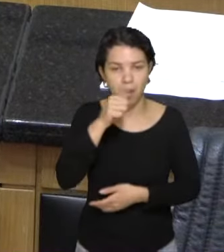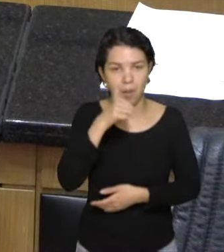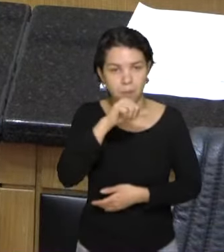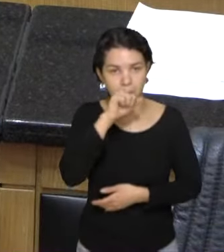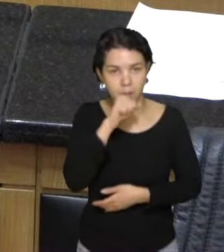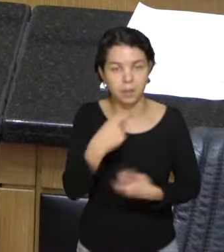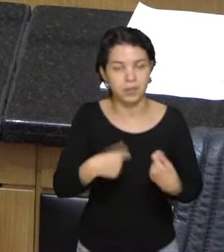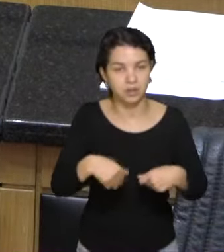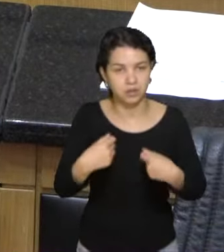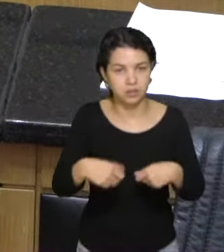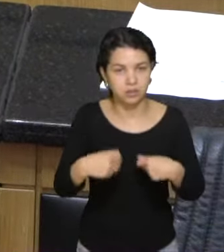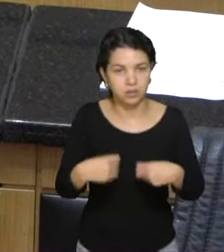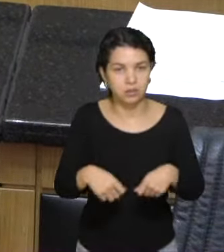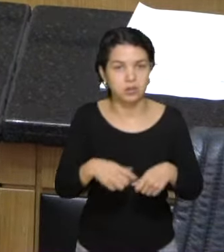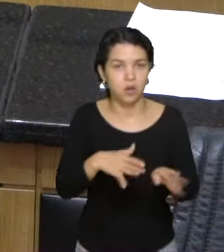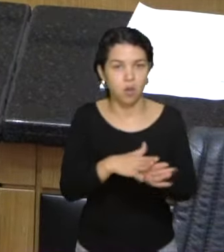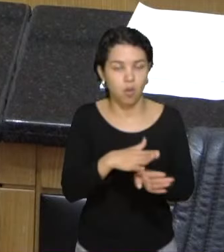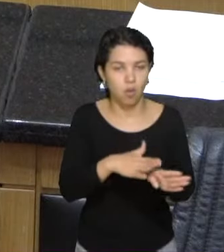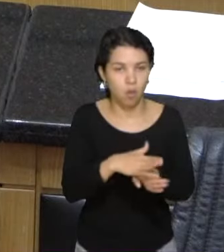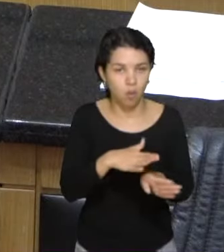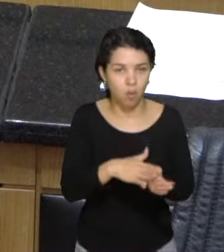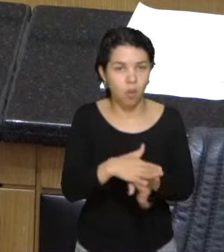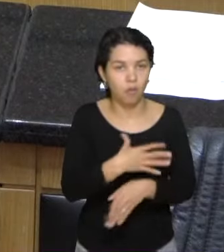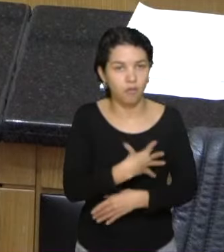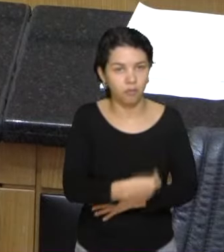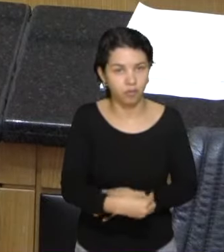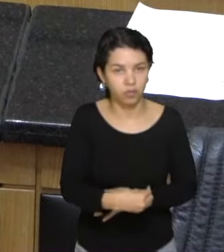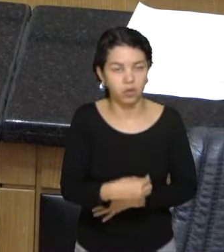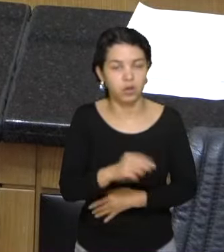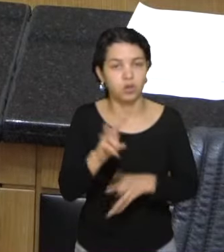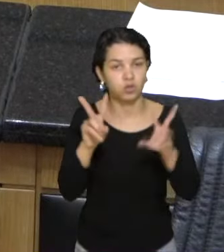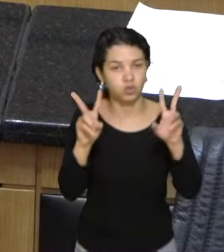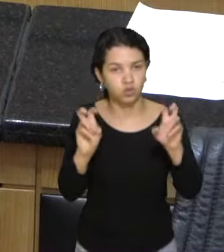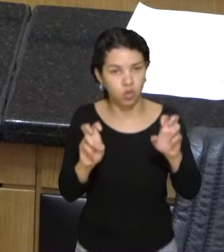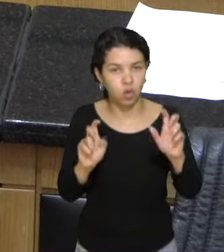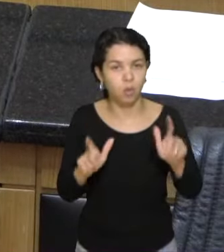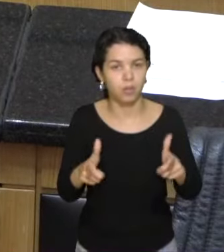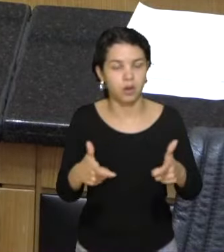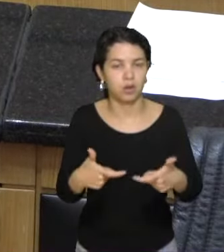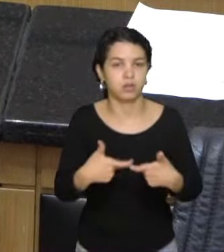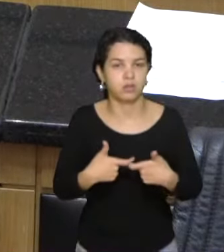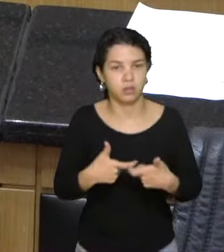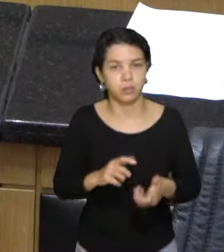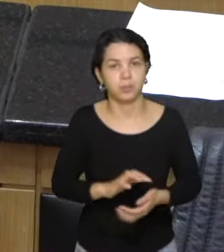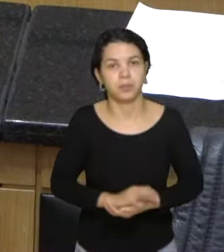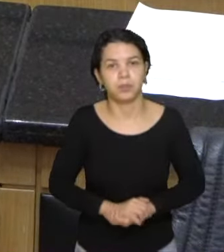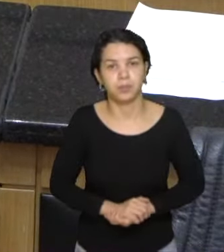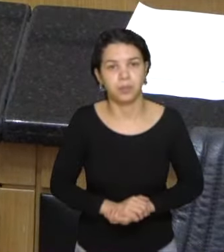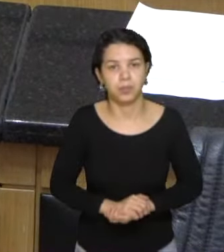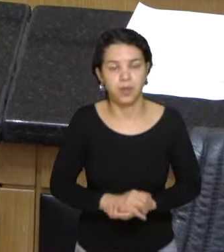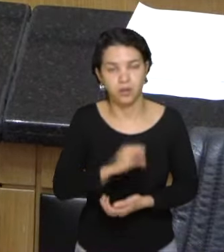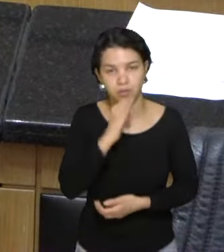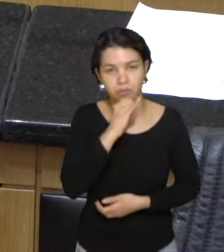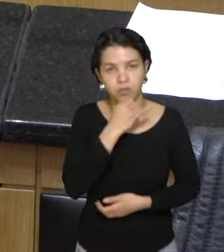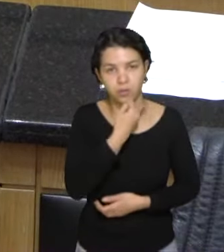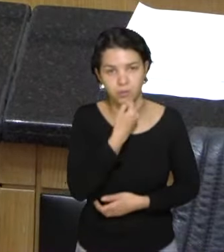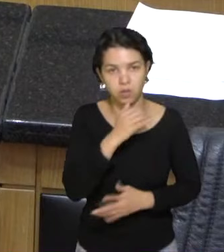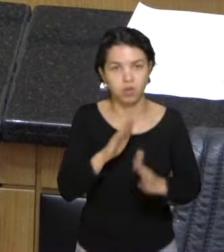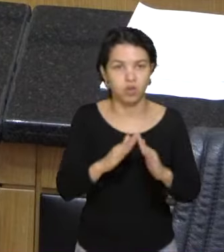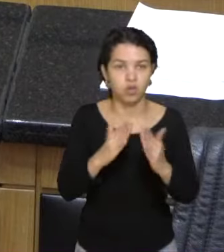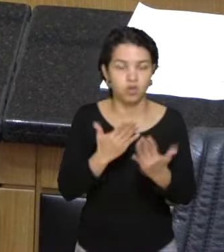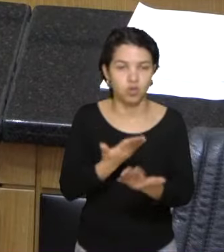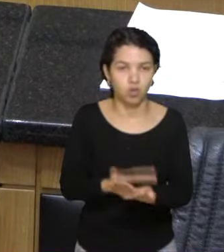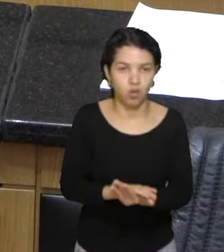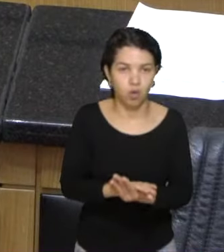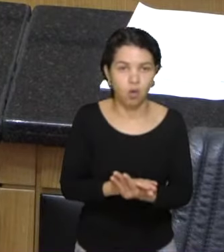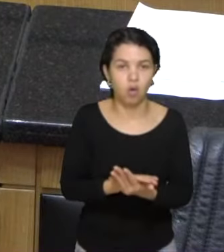filhos essa questão da orientação sexual. Mas, infelizmente, as nossas escolas, em muitos